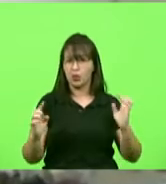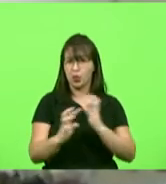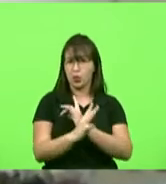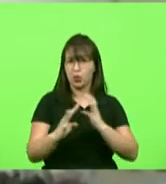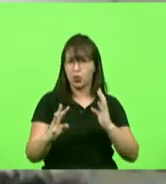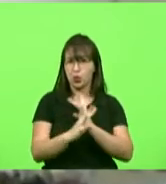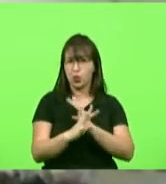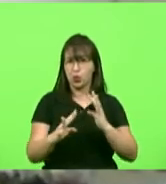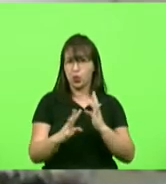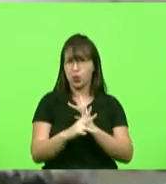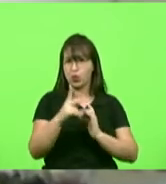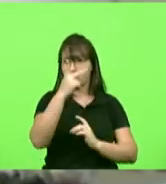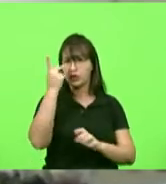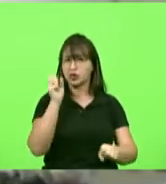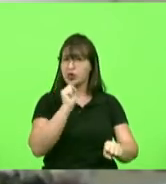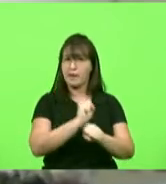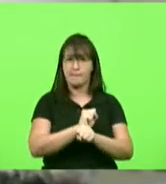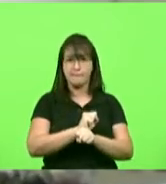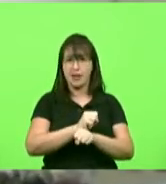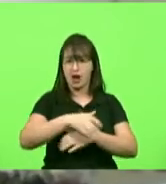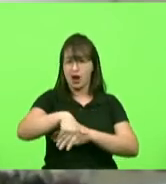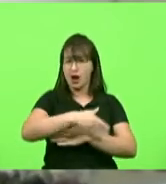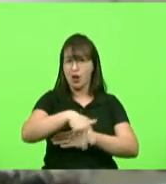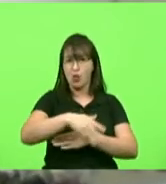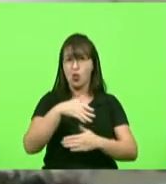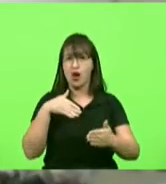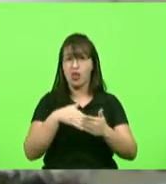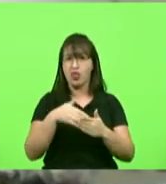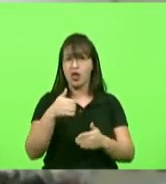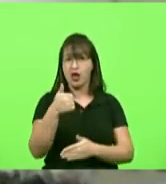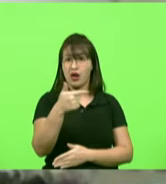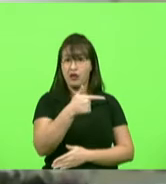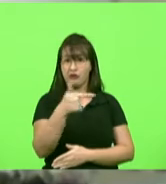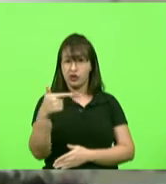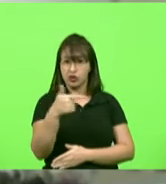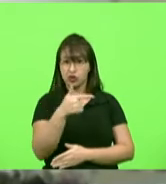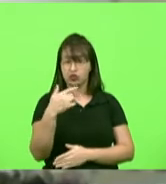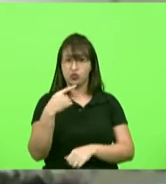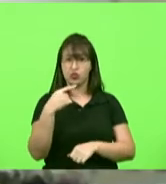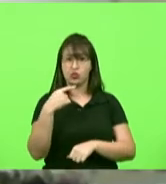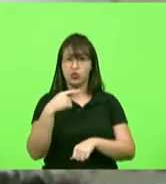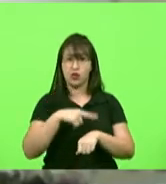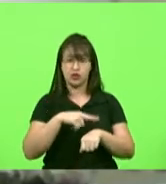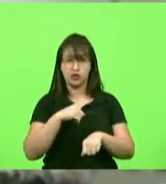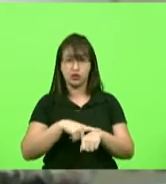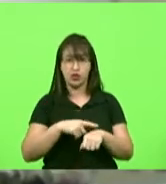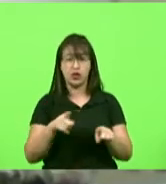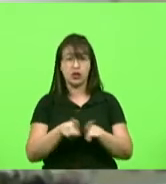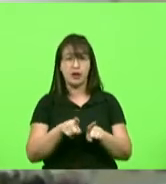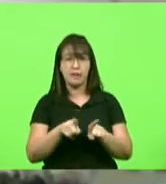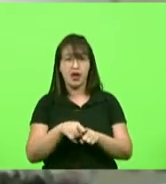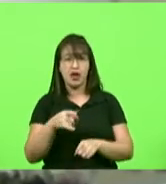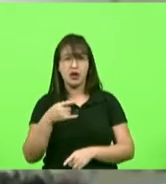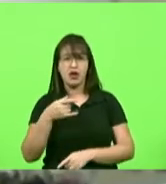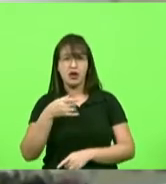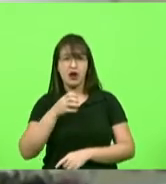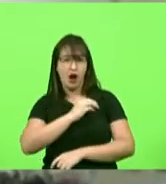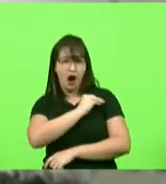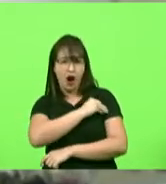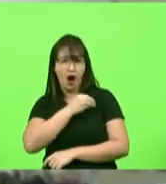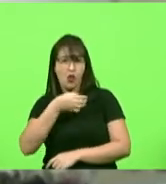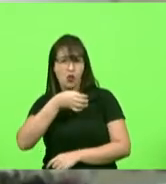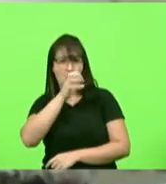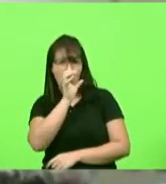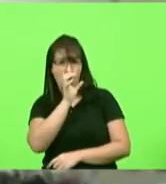das 22 horas proibição do consumo de bebidas alcoólicas em vias públicas em qualquer